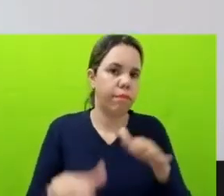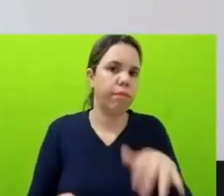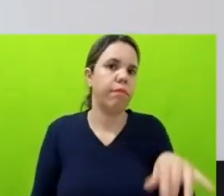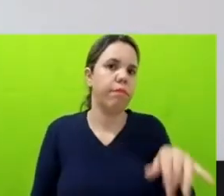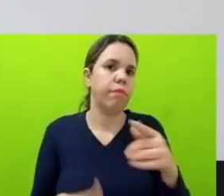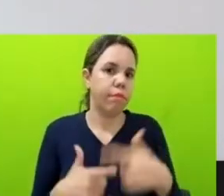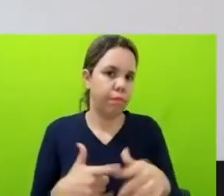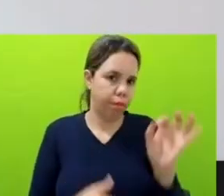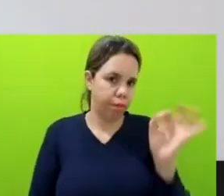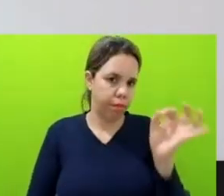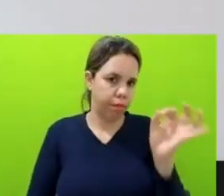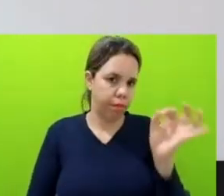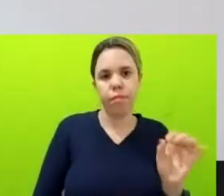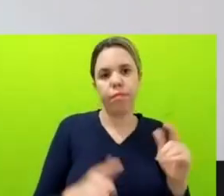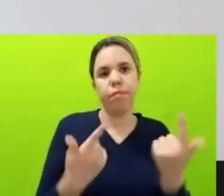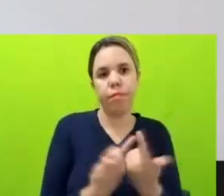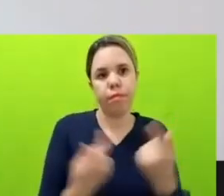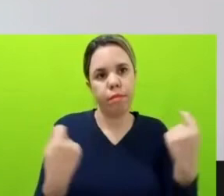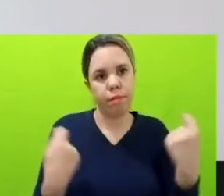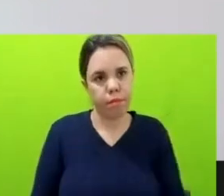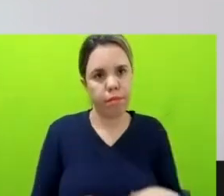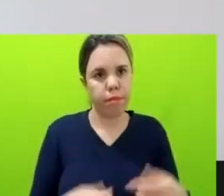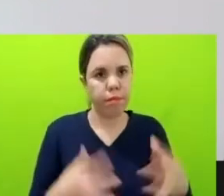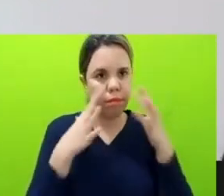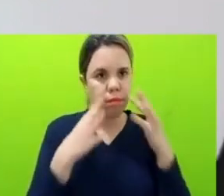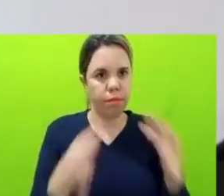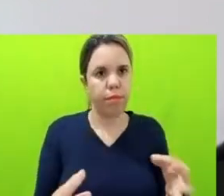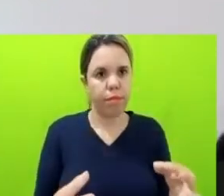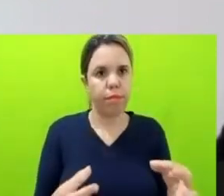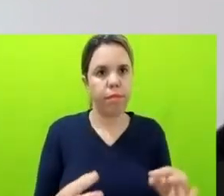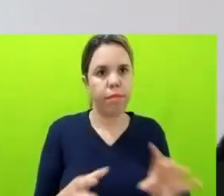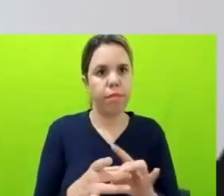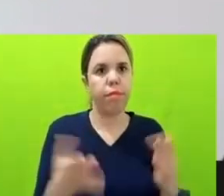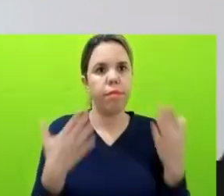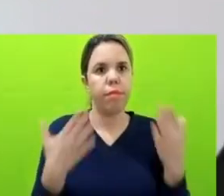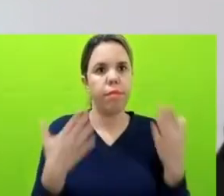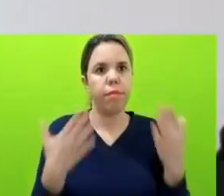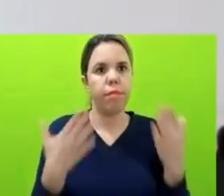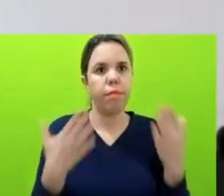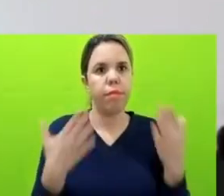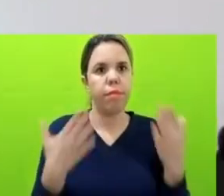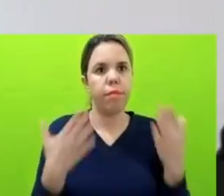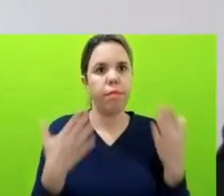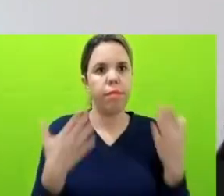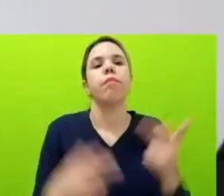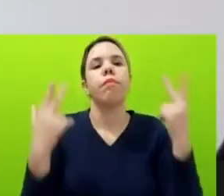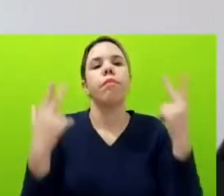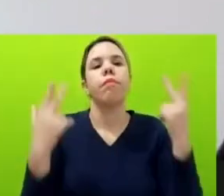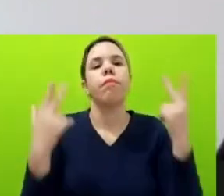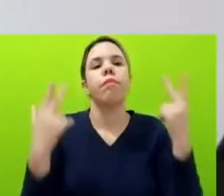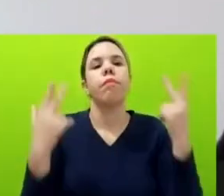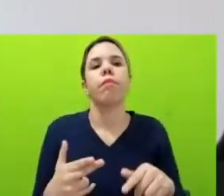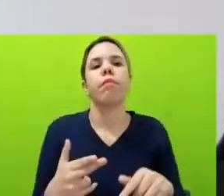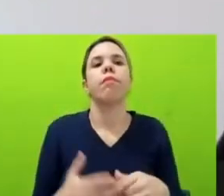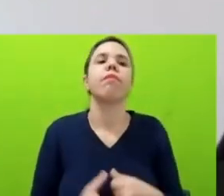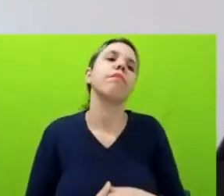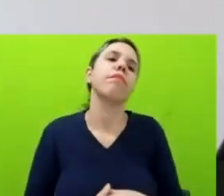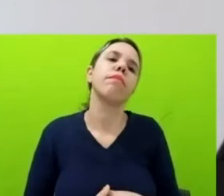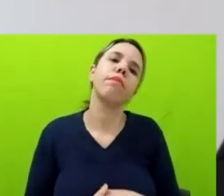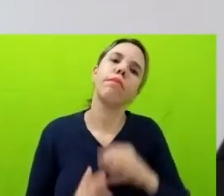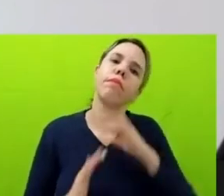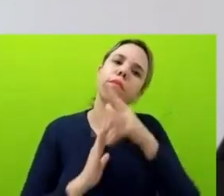que a gente precisa olhar que tem se exposto para proteger esse bem comum que é, né, os nossos bens ambientais aí.